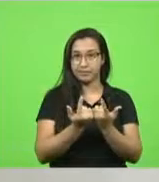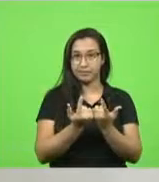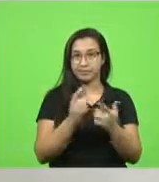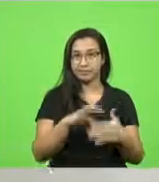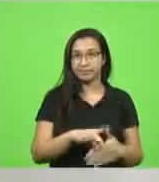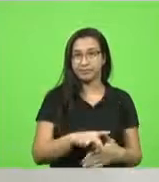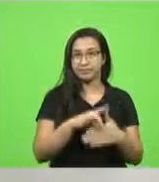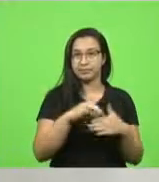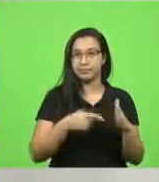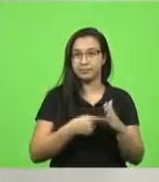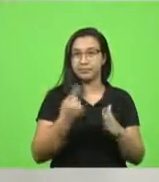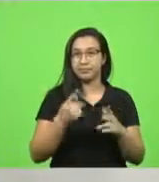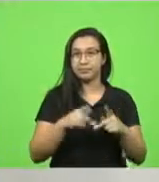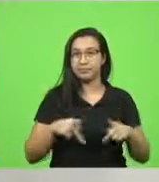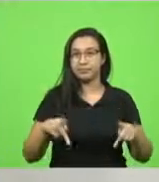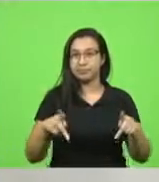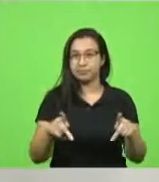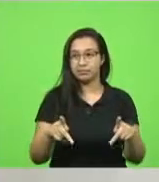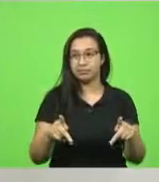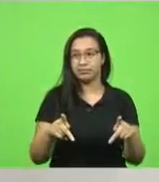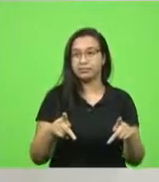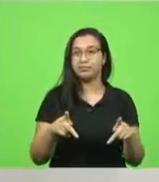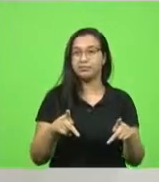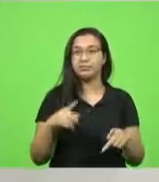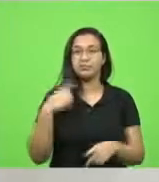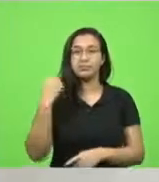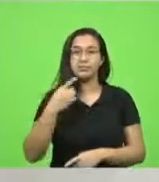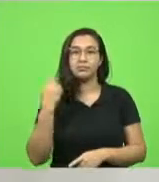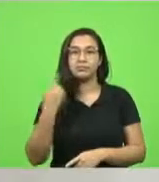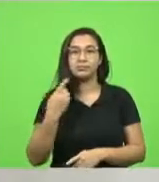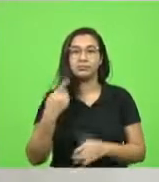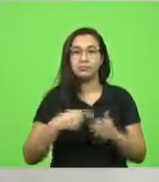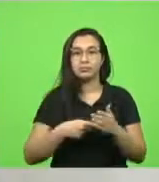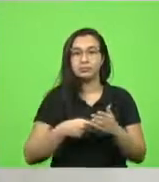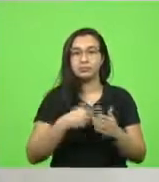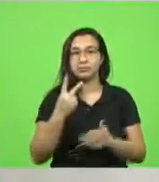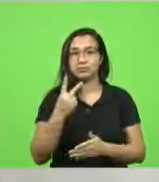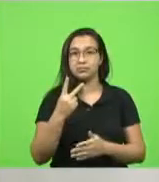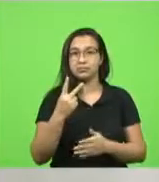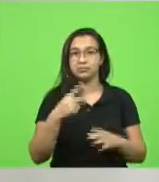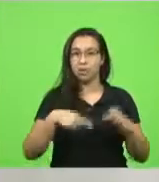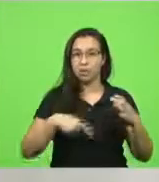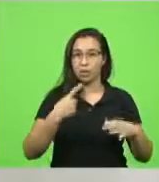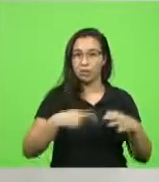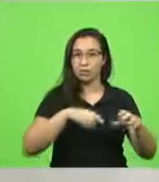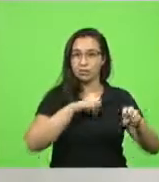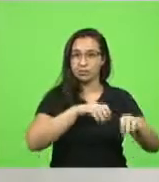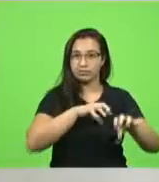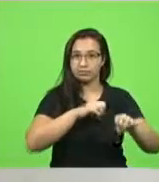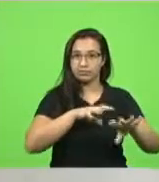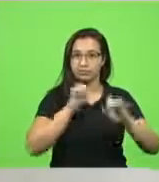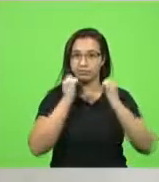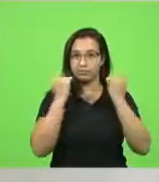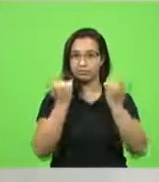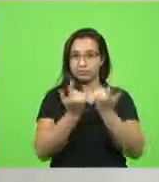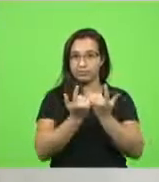dos deputados, presidentes e vice-presidentes das comissões de educação das Assembleias